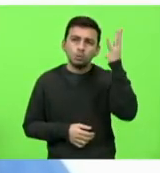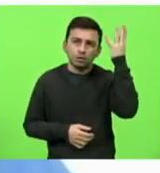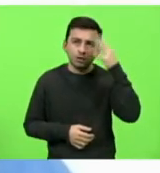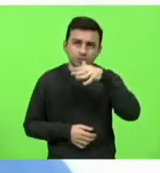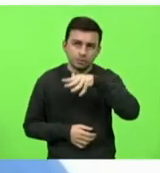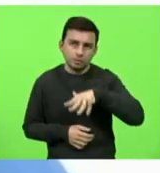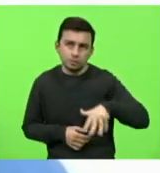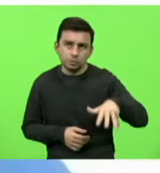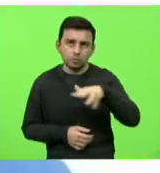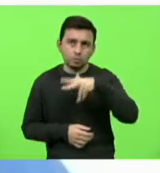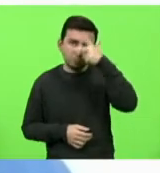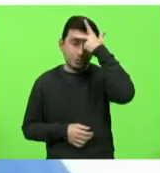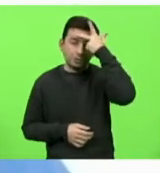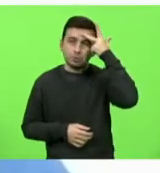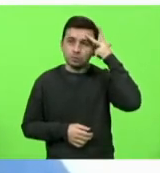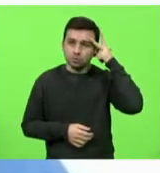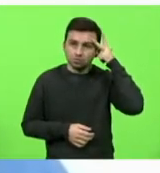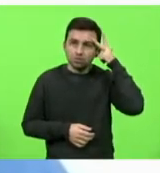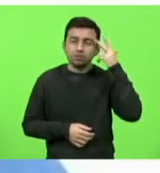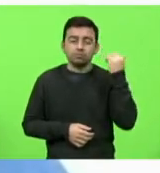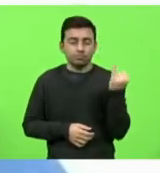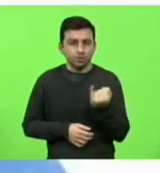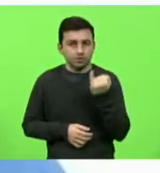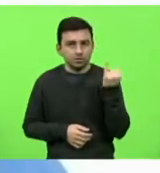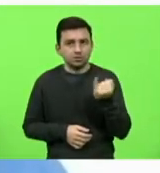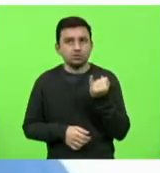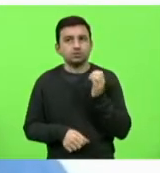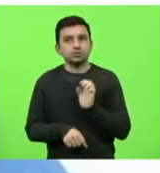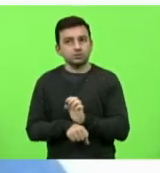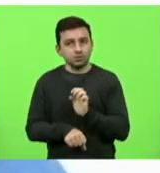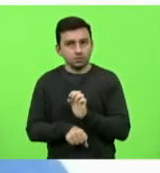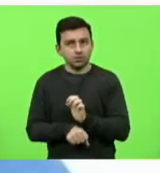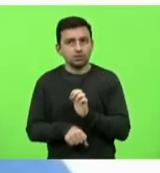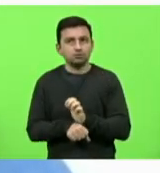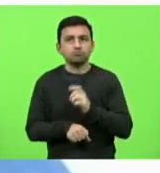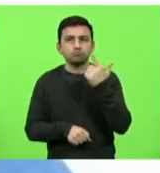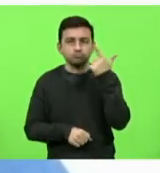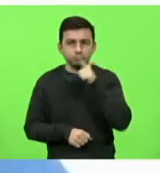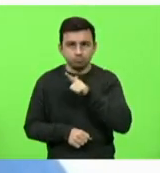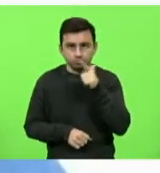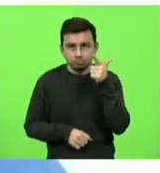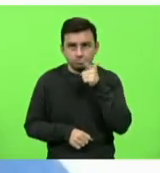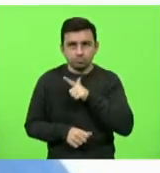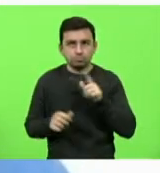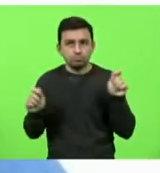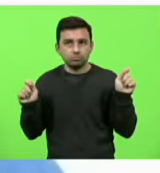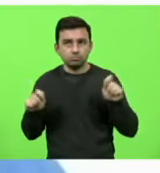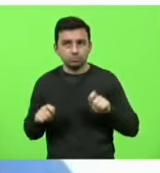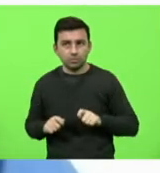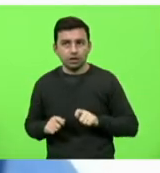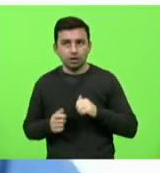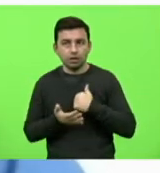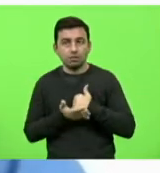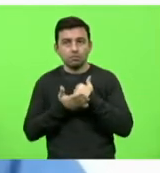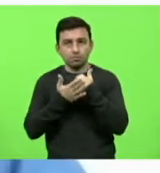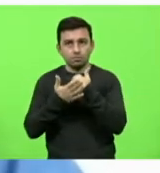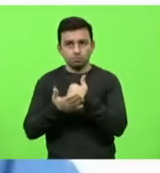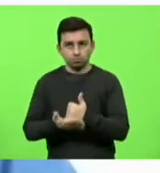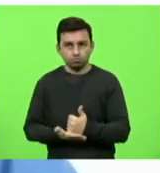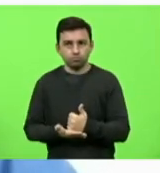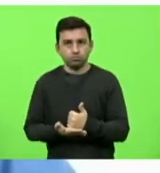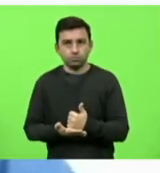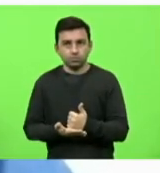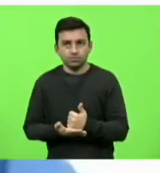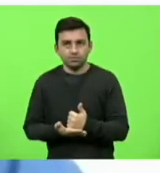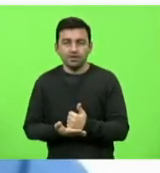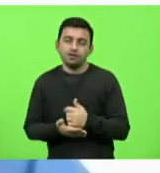dessas pessoas, é importante que o Estado tenha para que o Estado possa apoiar. Então, é